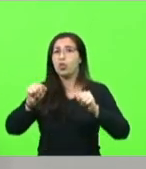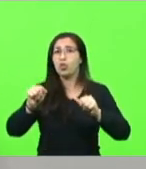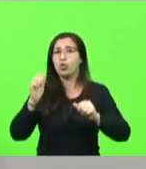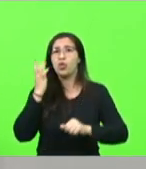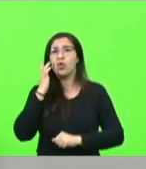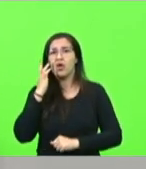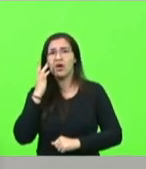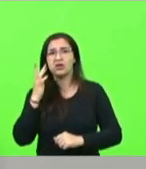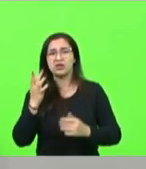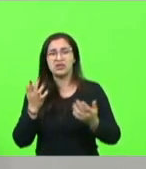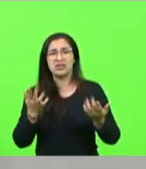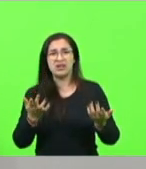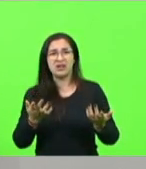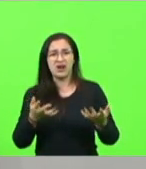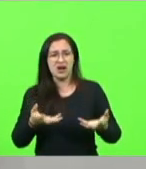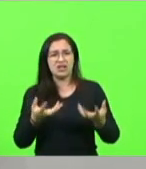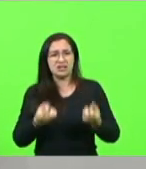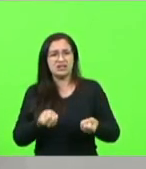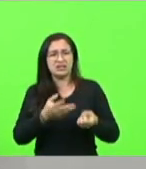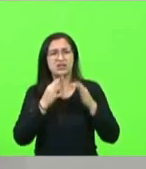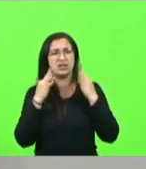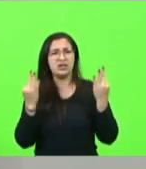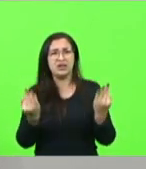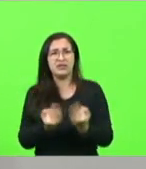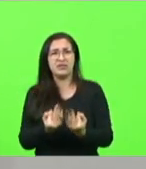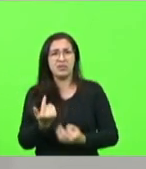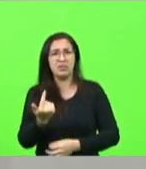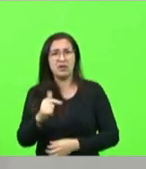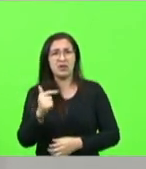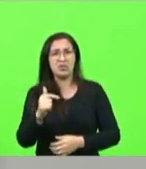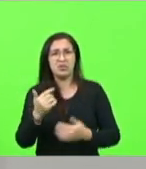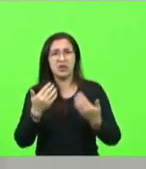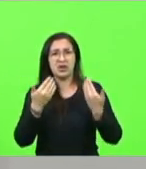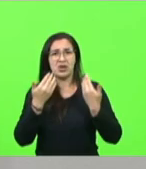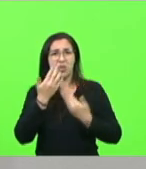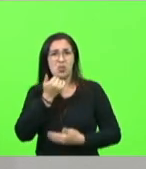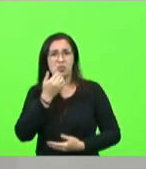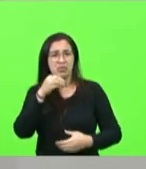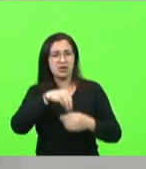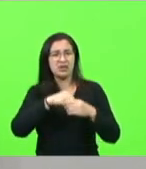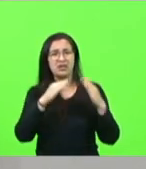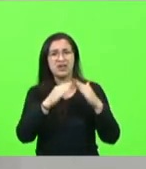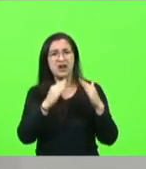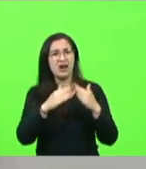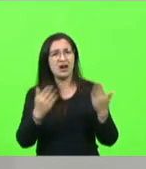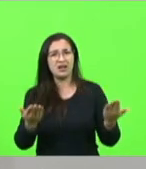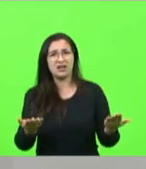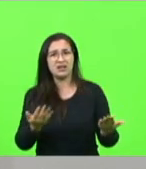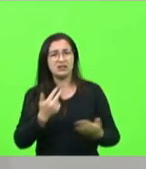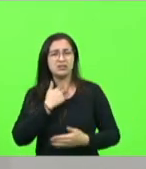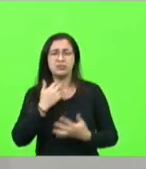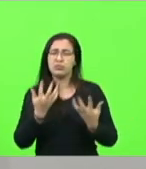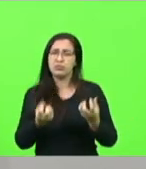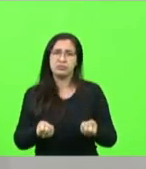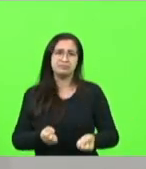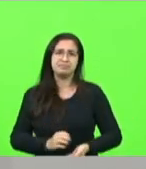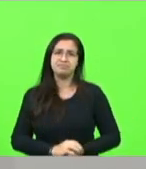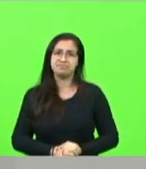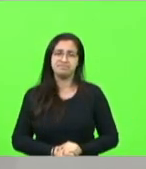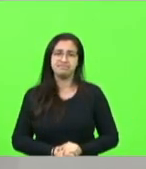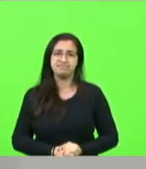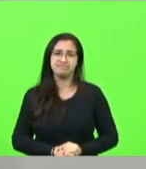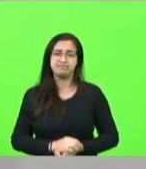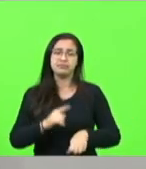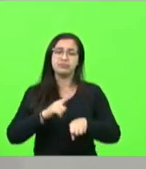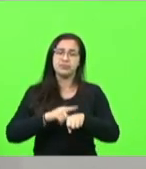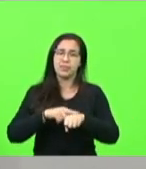aceite alguma família sem a alimentação em casa. Eu sei que o tempo está acabando, além daquilo